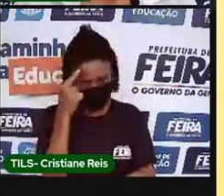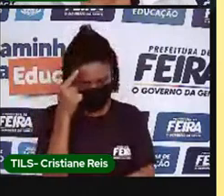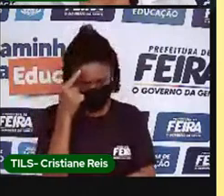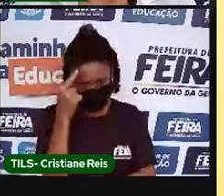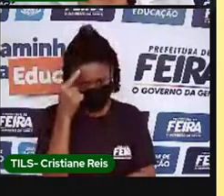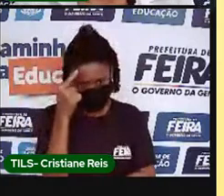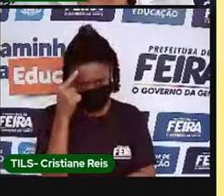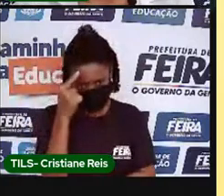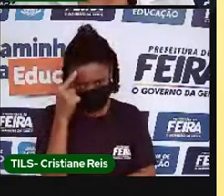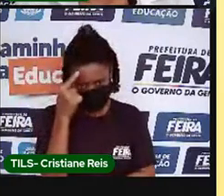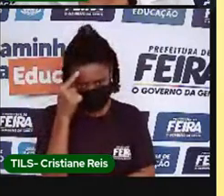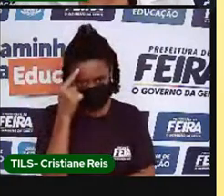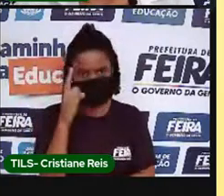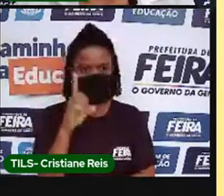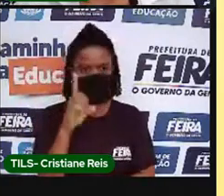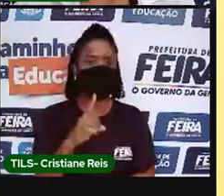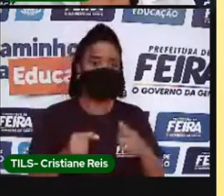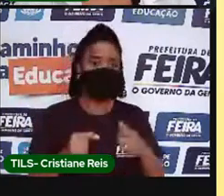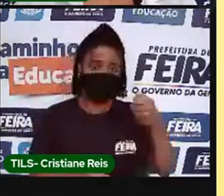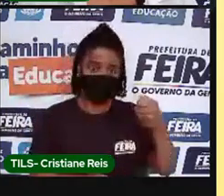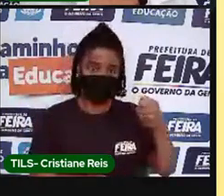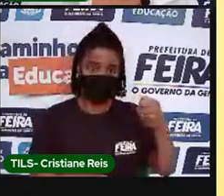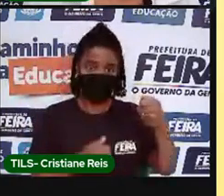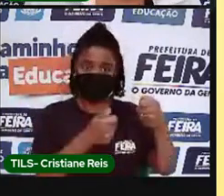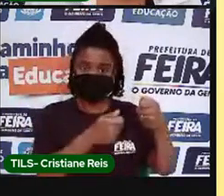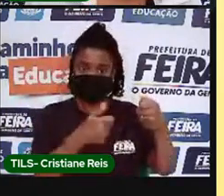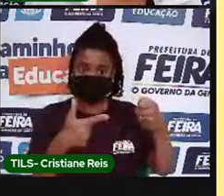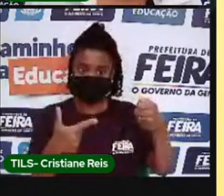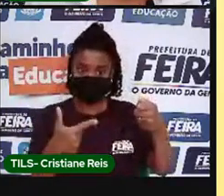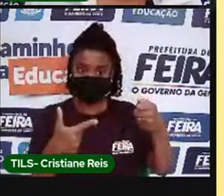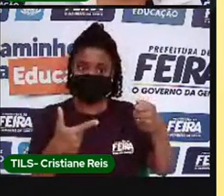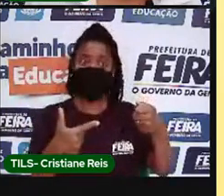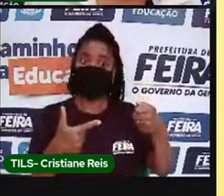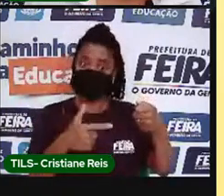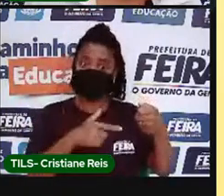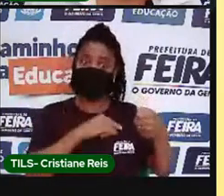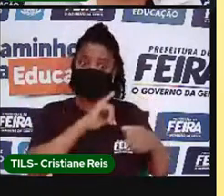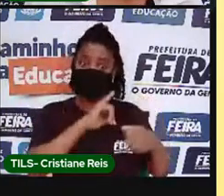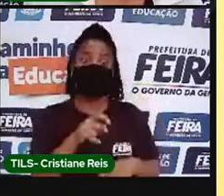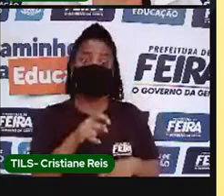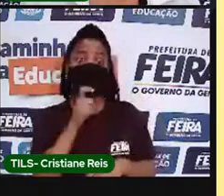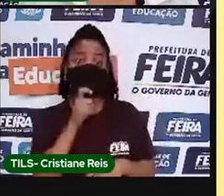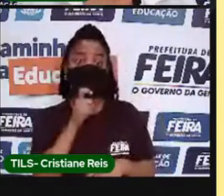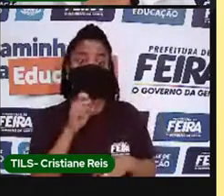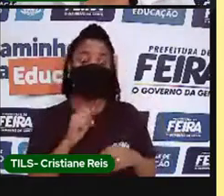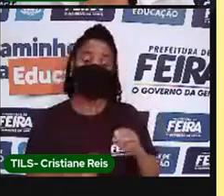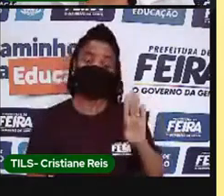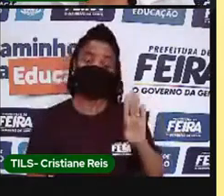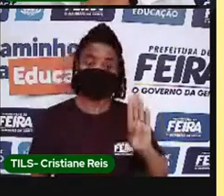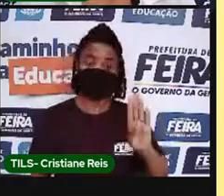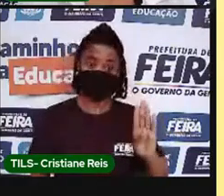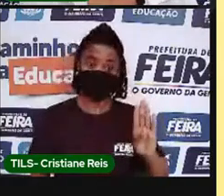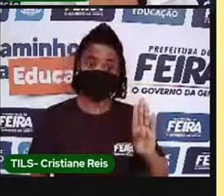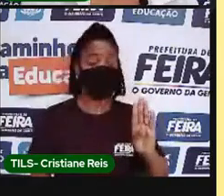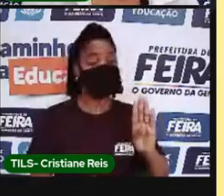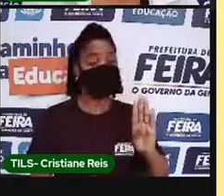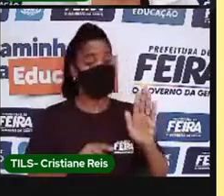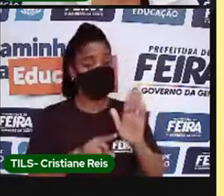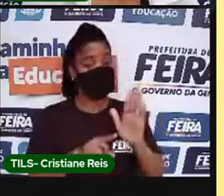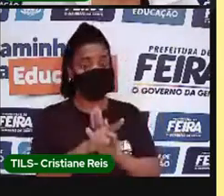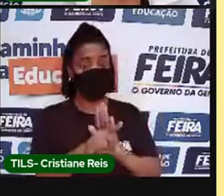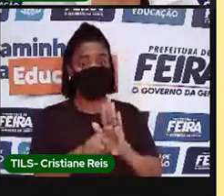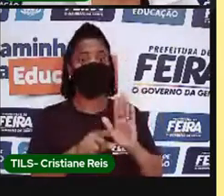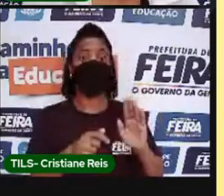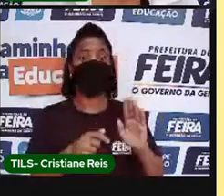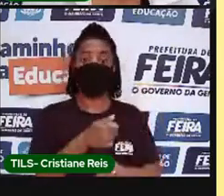É em 12 de julho ou 12 de junho? Mês de julho ou mês de